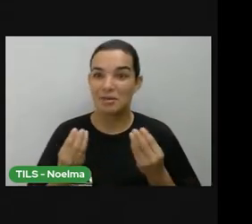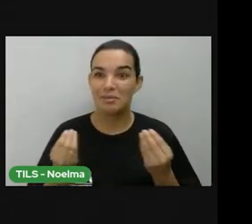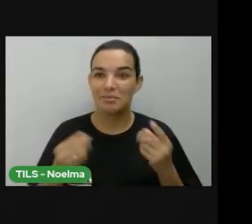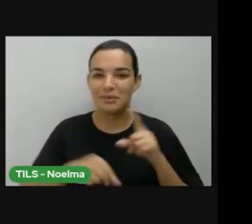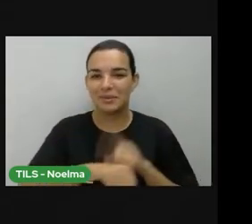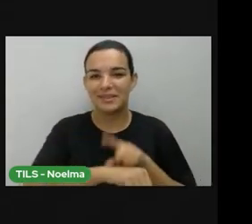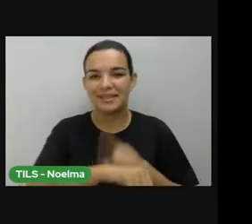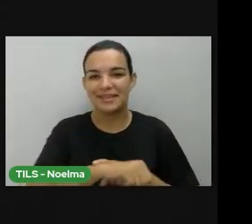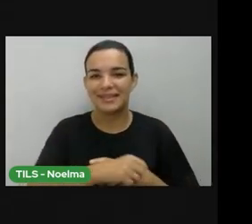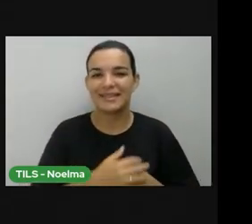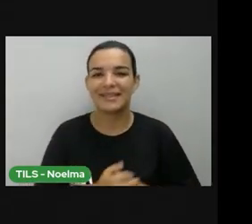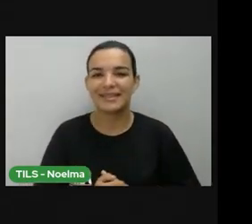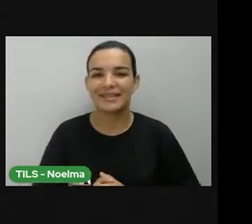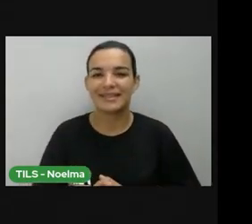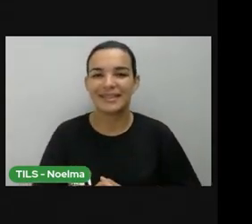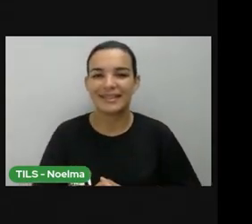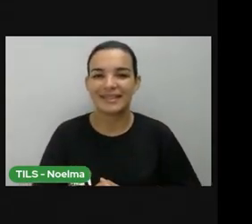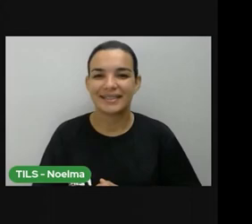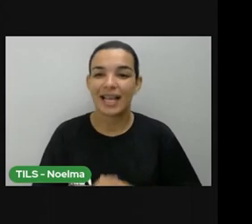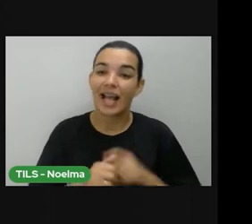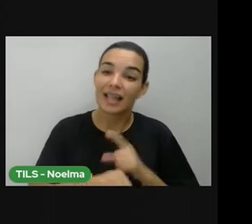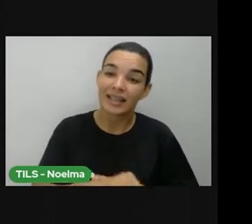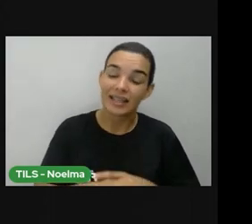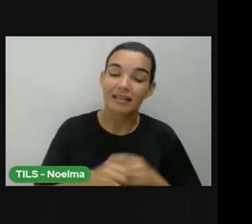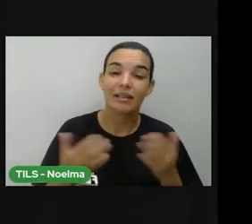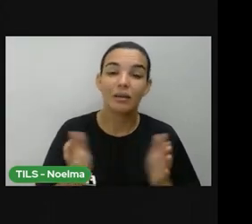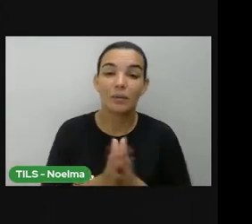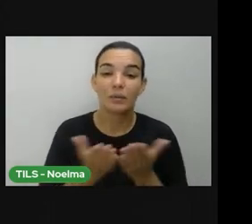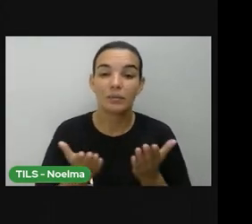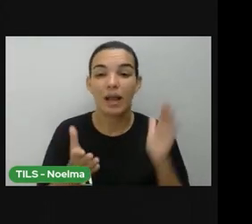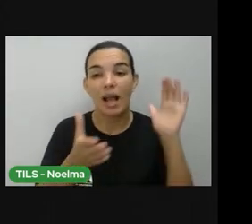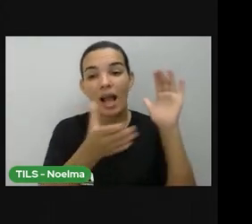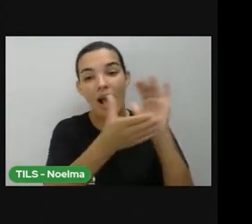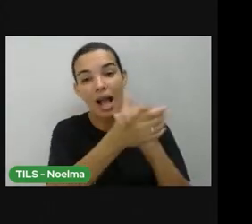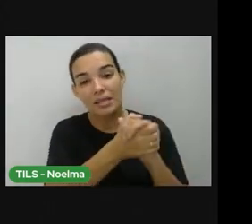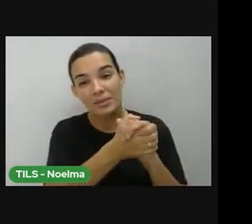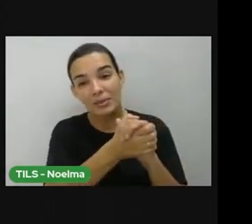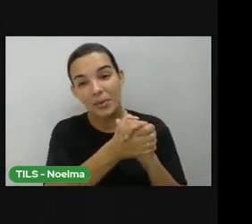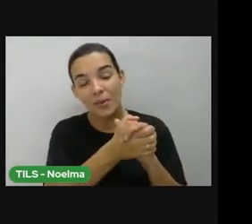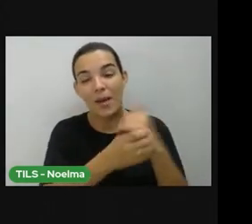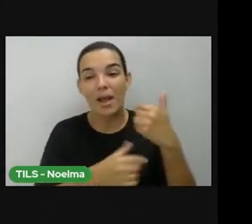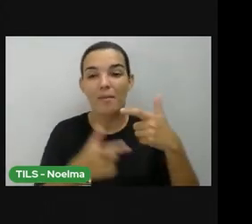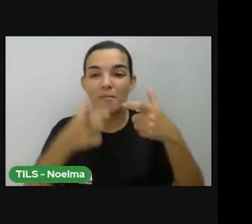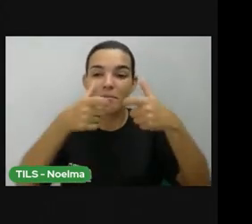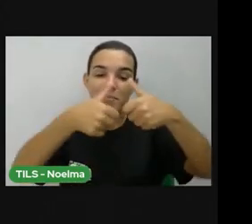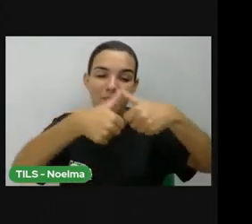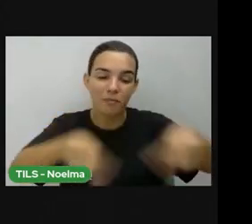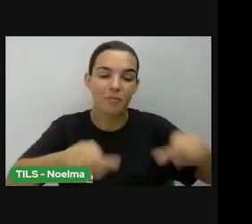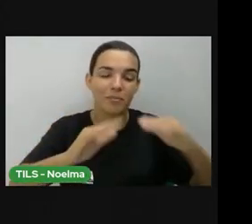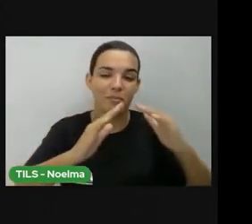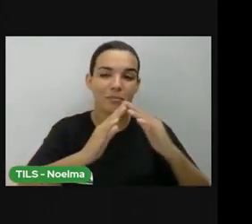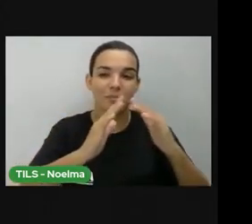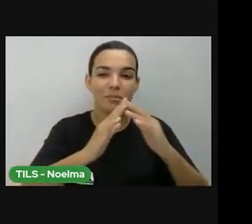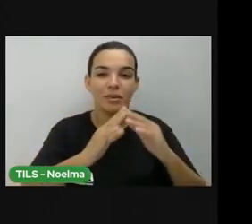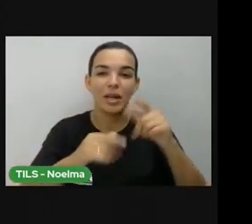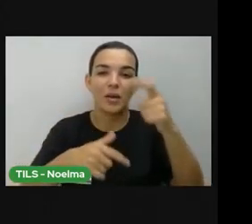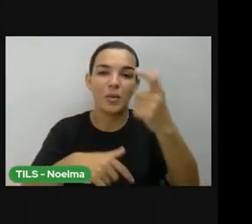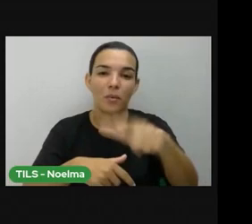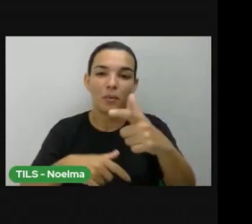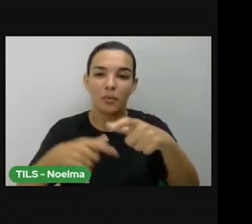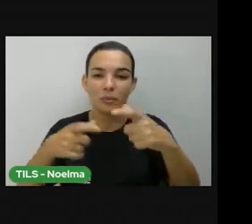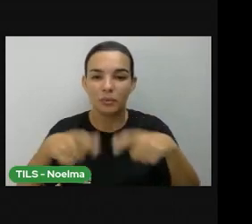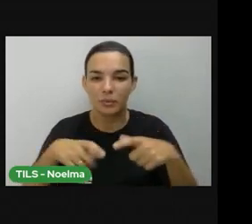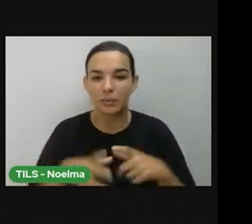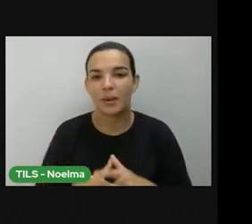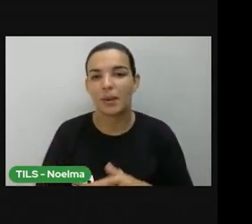até, muito tempo, até que, com a dor, ela casou, ela foi morar no São José, é? Aí, graças a Deus, que